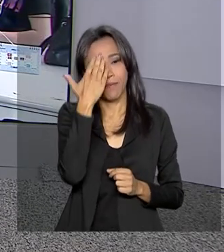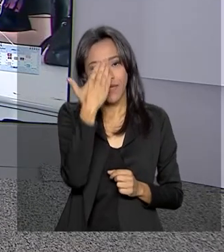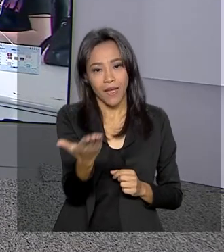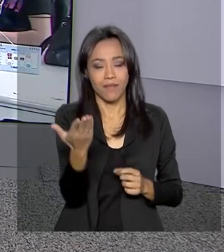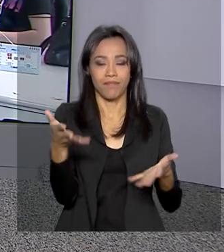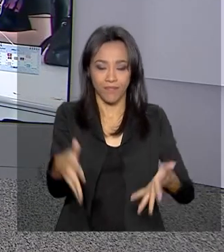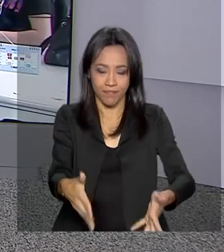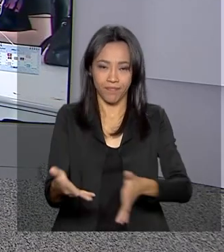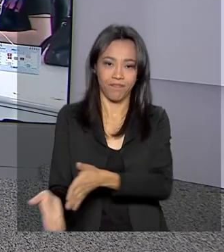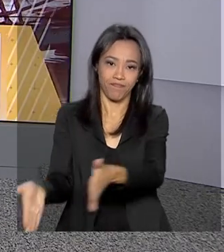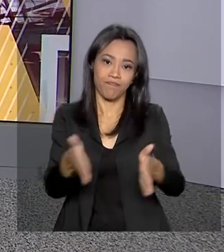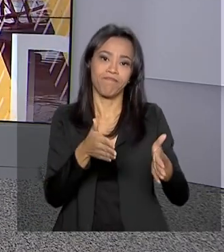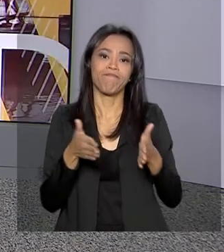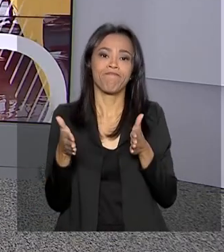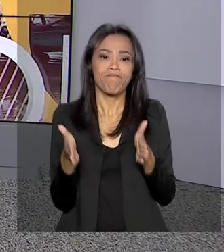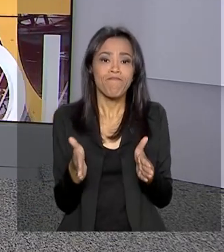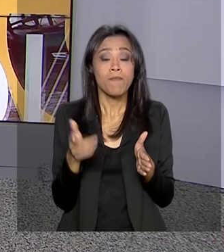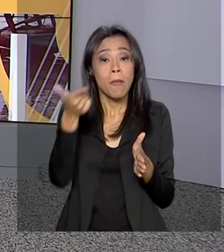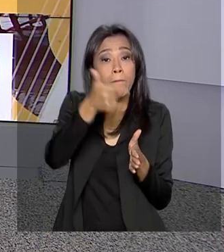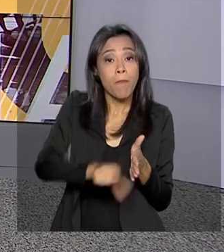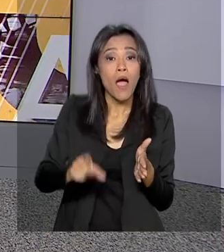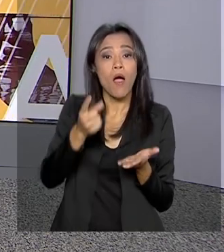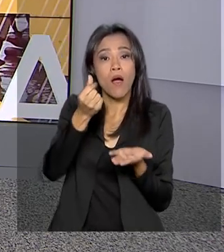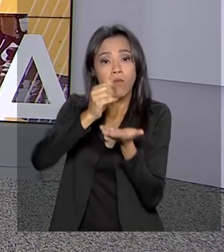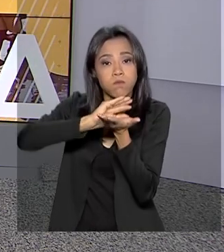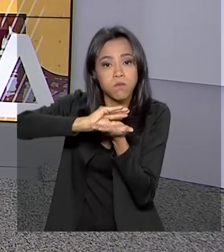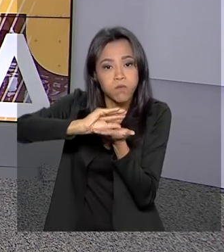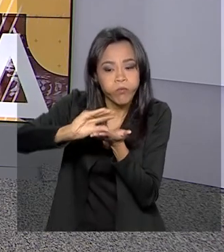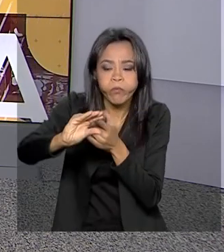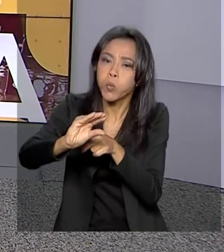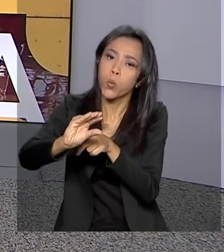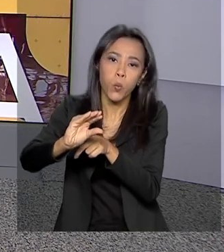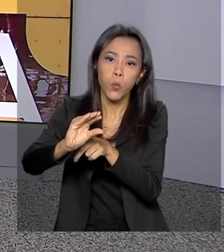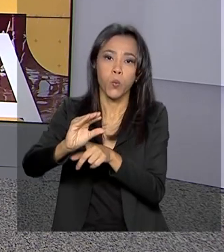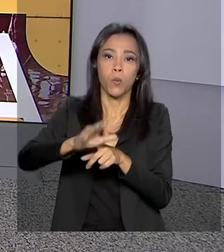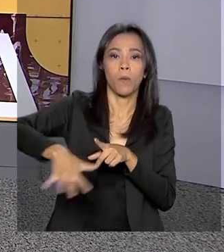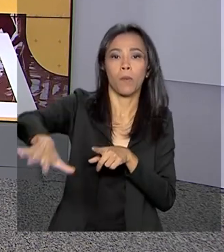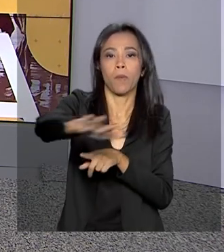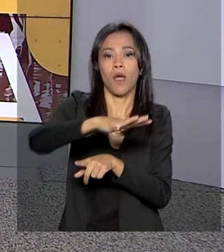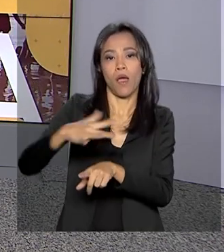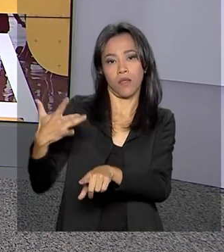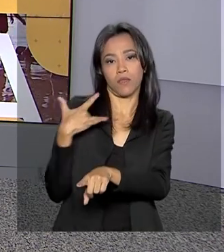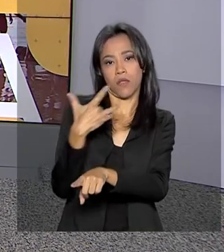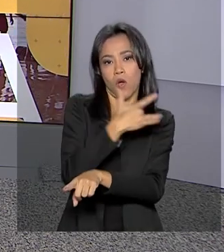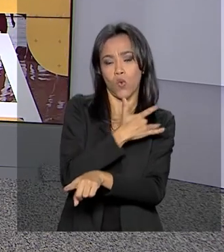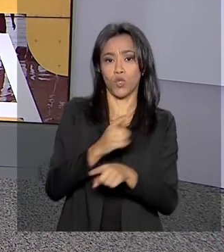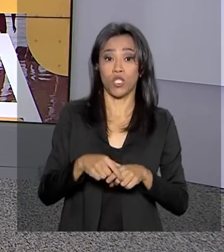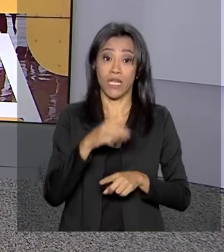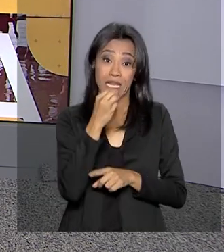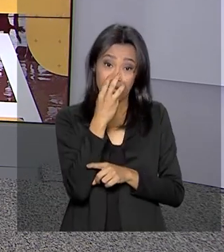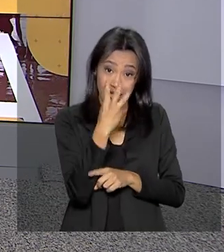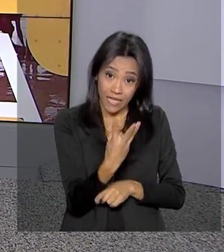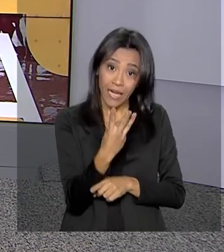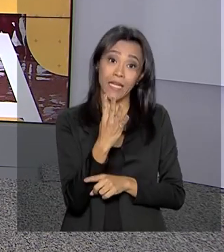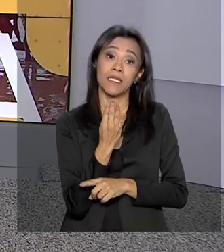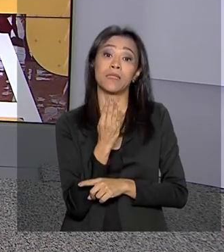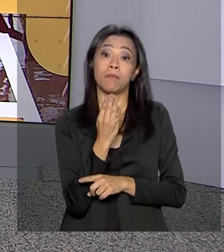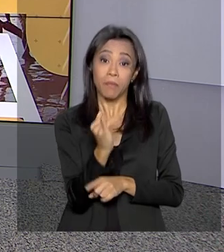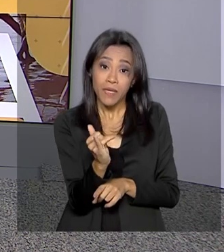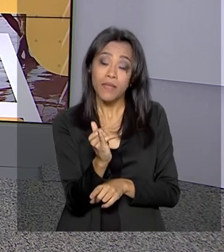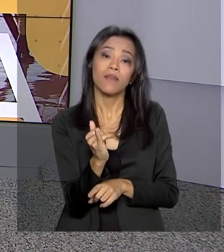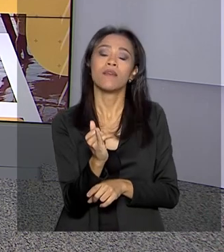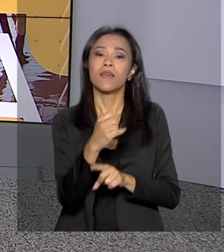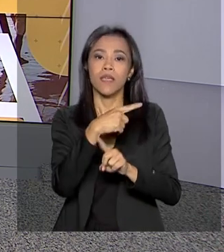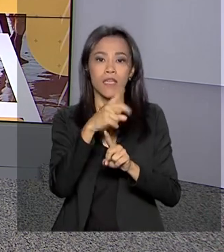sua participação. Mais recursos para a saúde pública. Uma nova linha de crédito no valor de R$,5 bilhões da Caixa